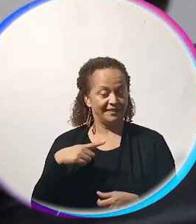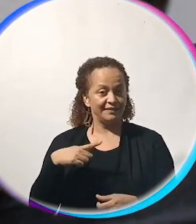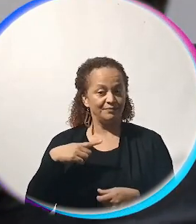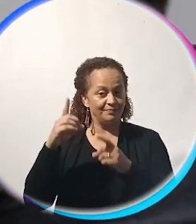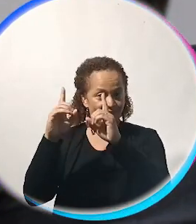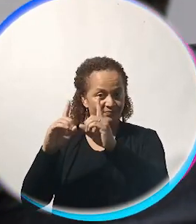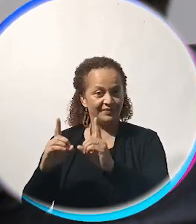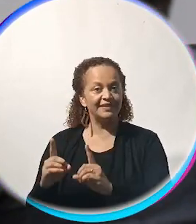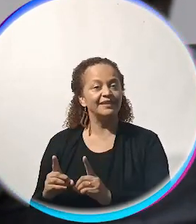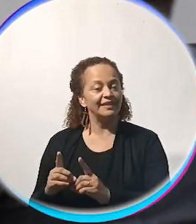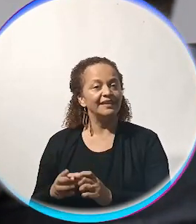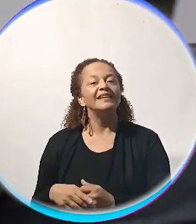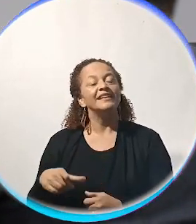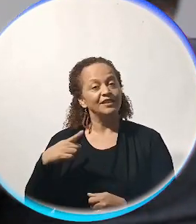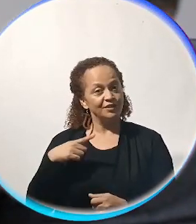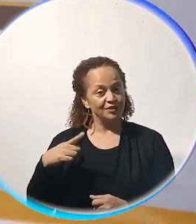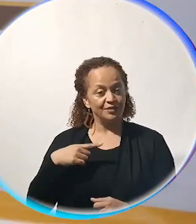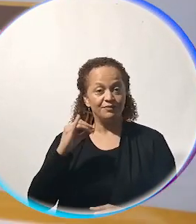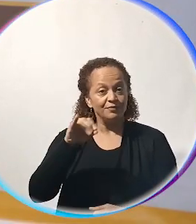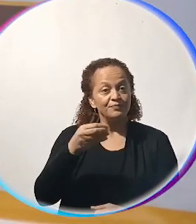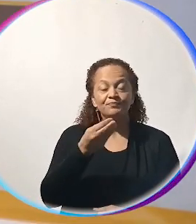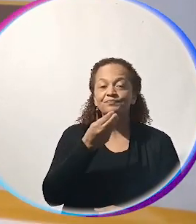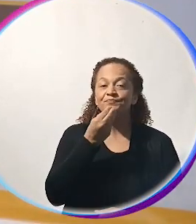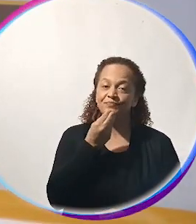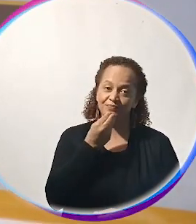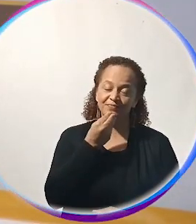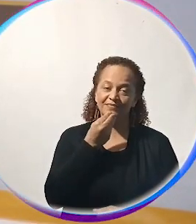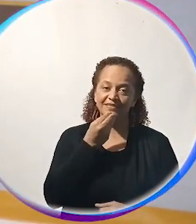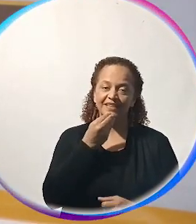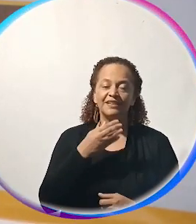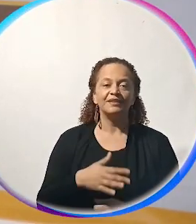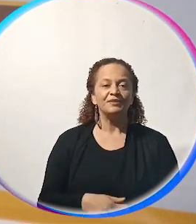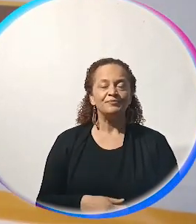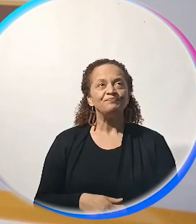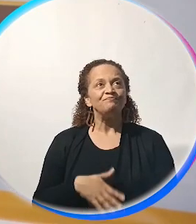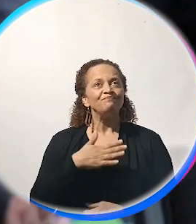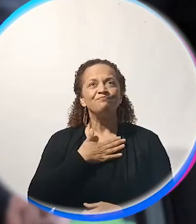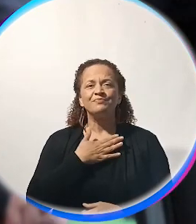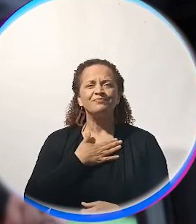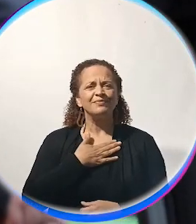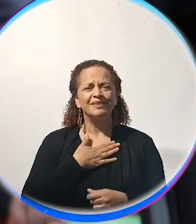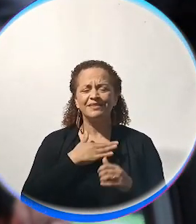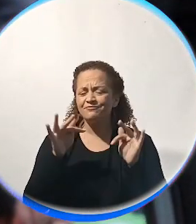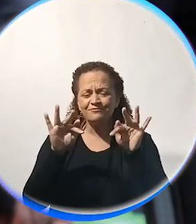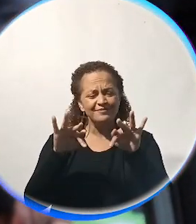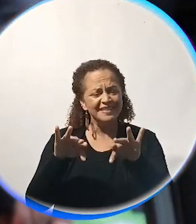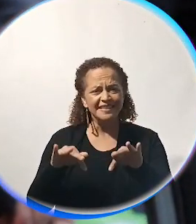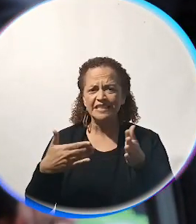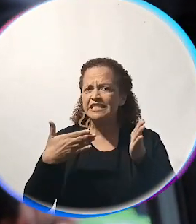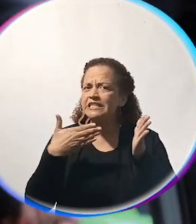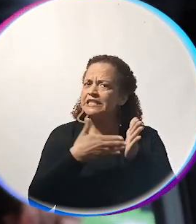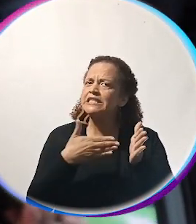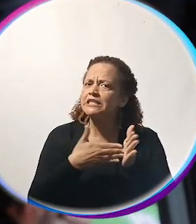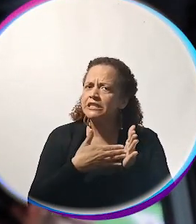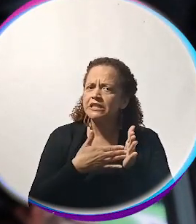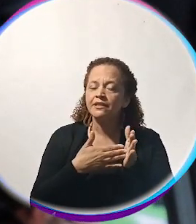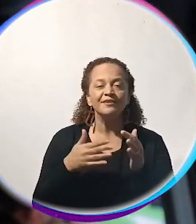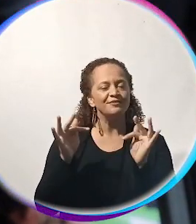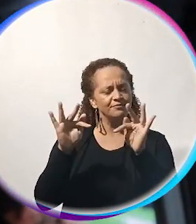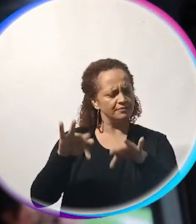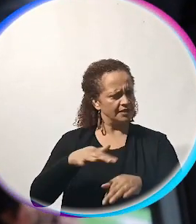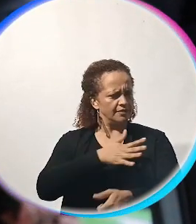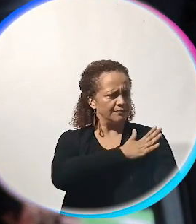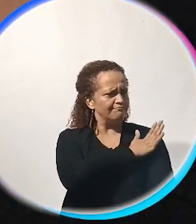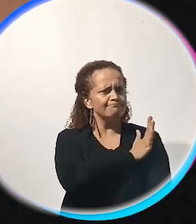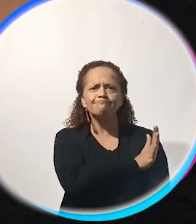deficiência, e tive essa oportunidade, e assim, romper com as